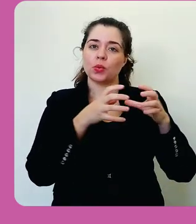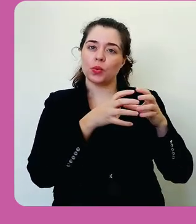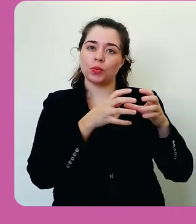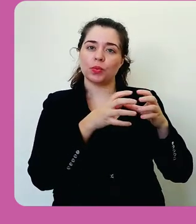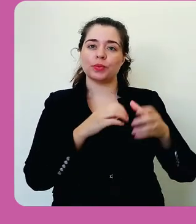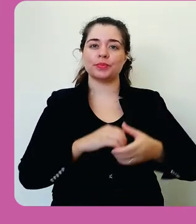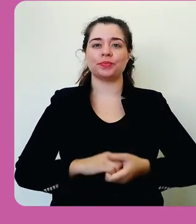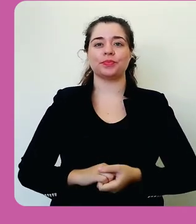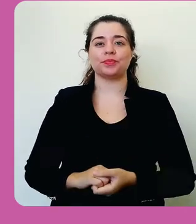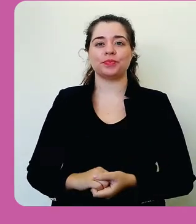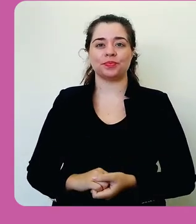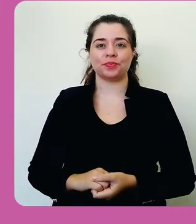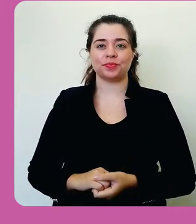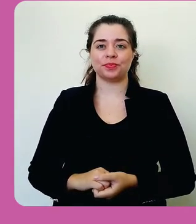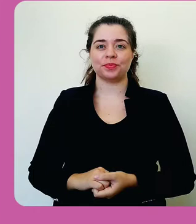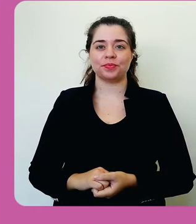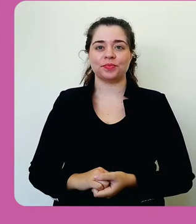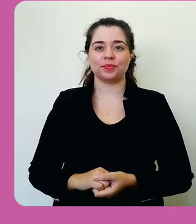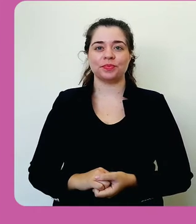grupos.